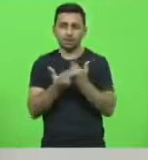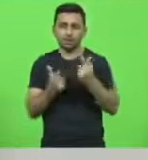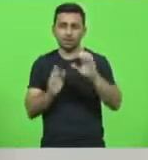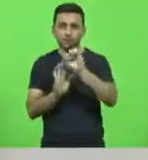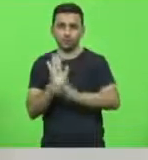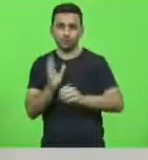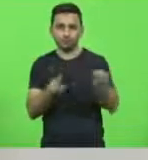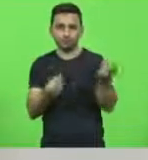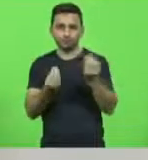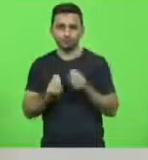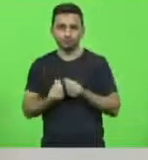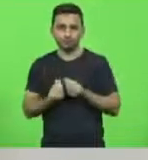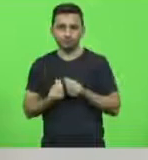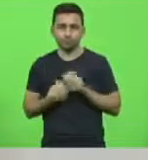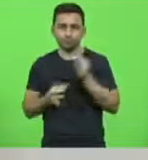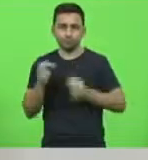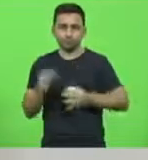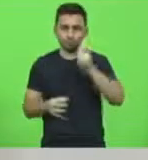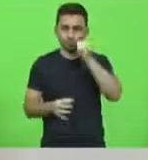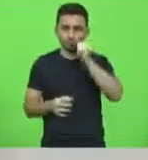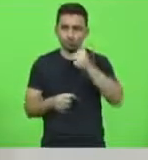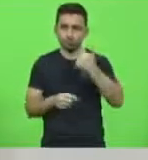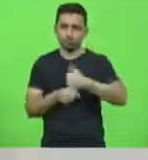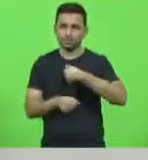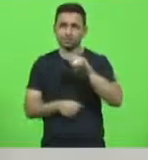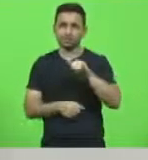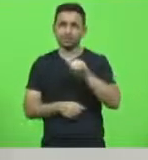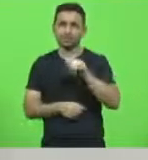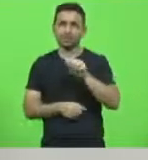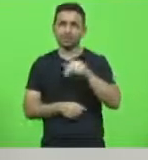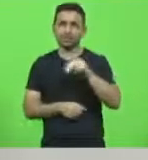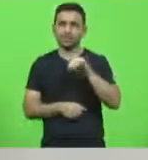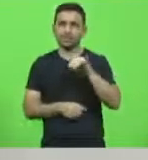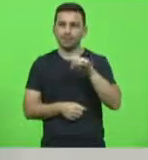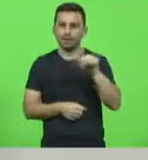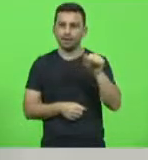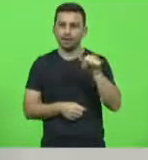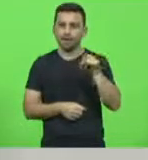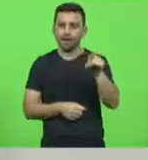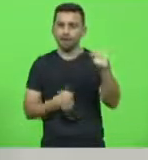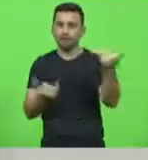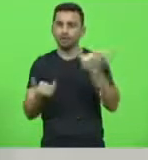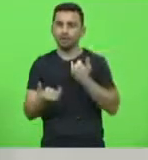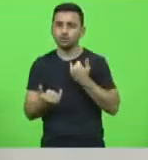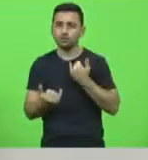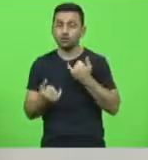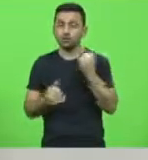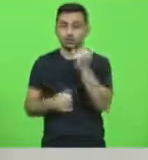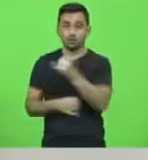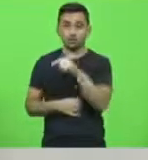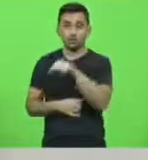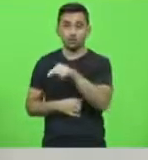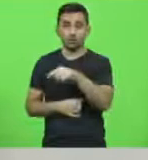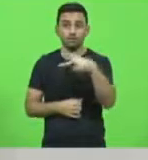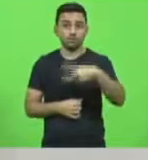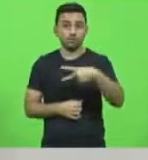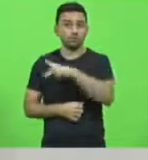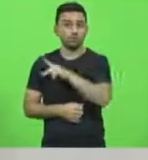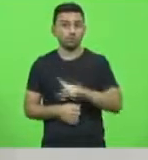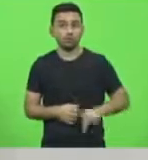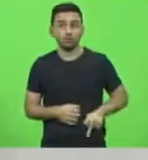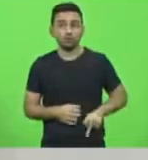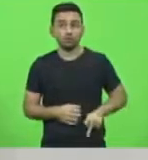excelentíssima juíza federal substituta Janaína Cassol Machado, em que comunicava ao deputado vice-presidente da Assembleia